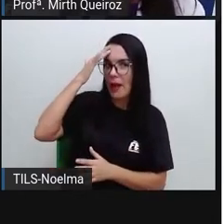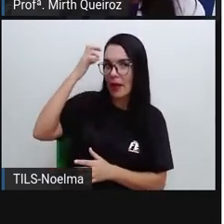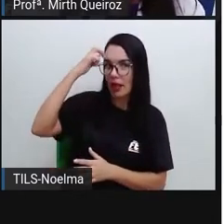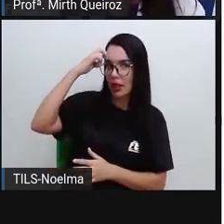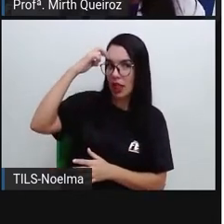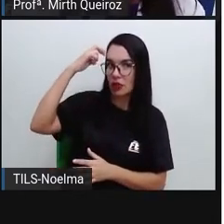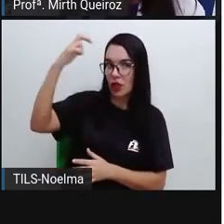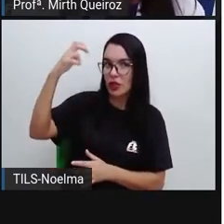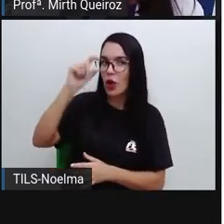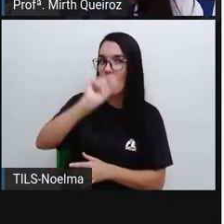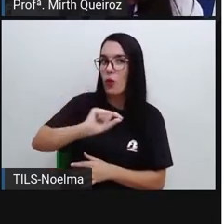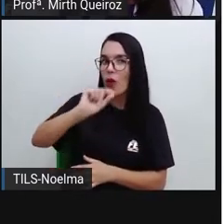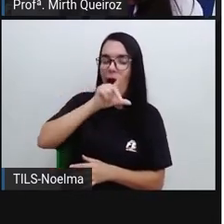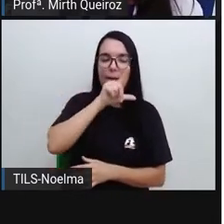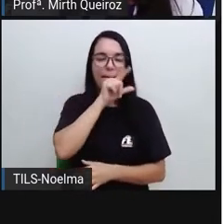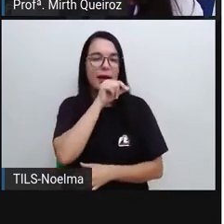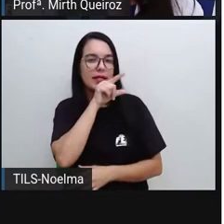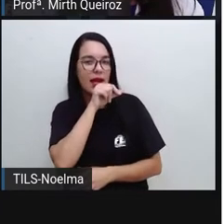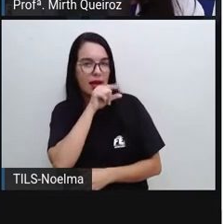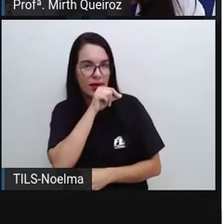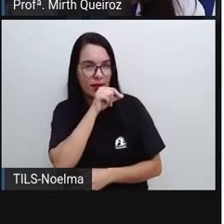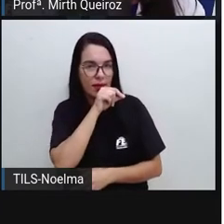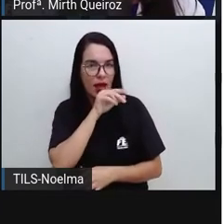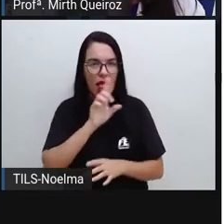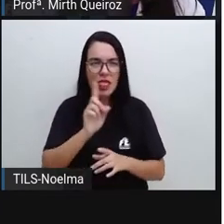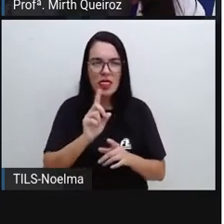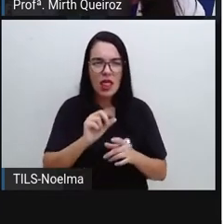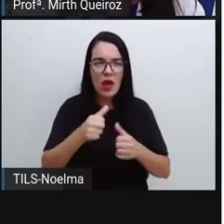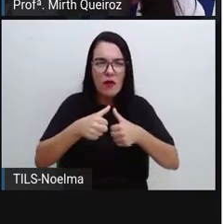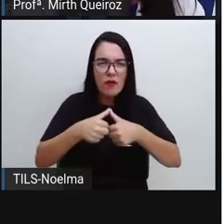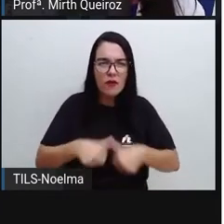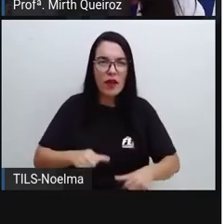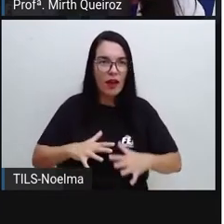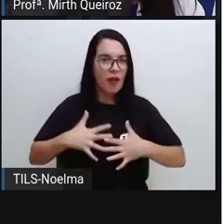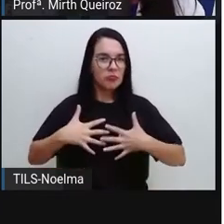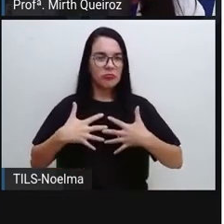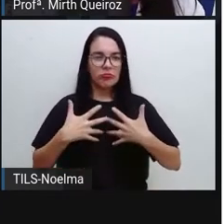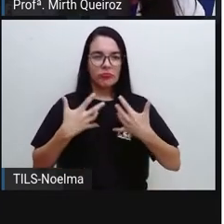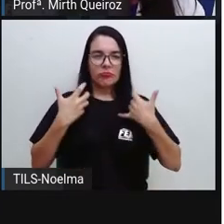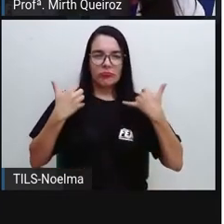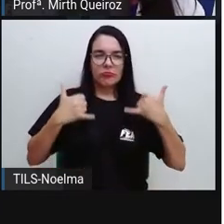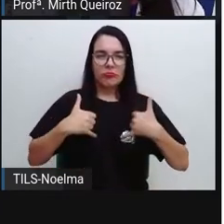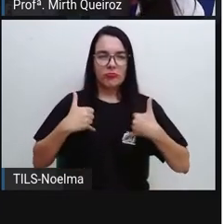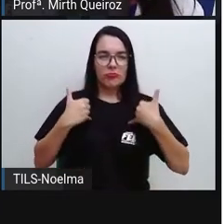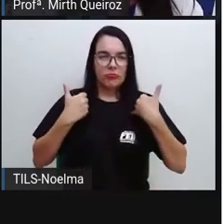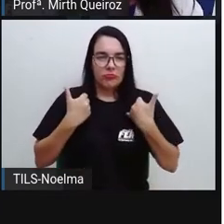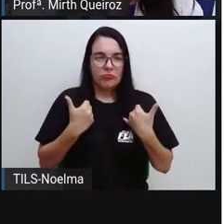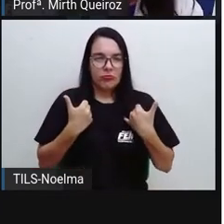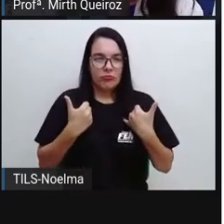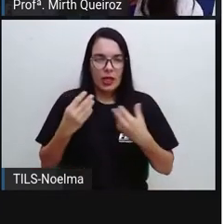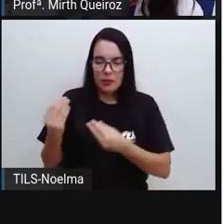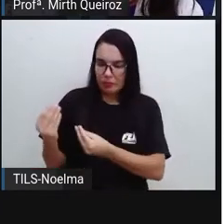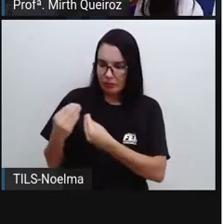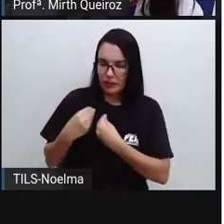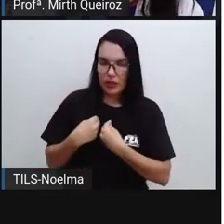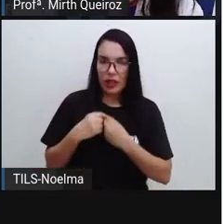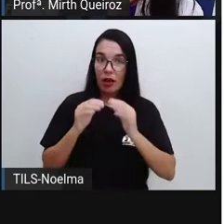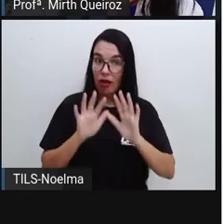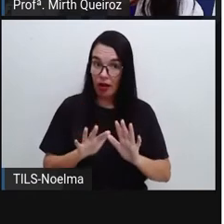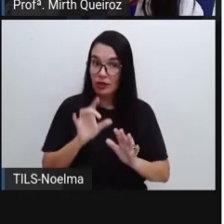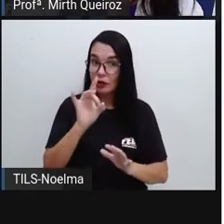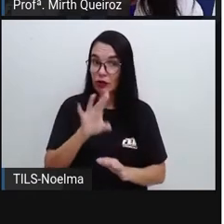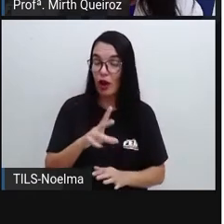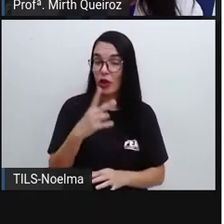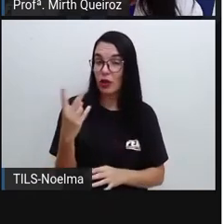pela sabedoria que lhe atribuem. São apenas dois saberes que te ajudarão a sobreviver neste